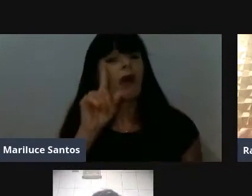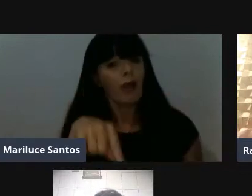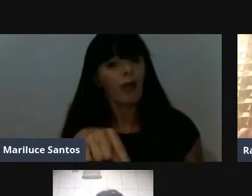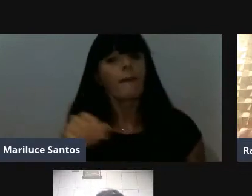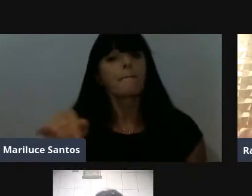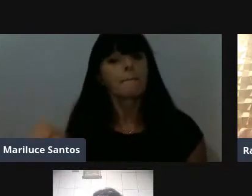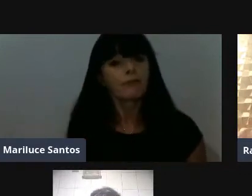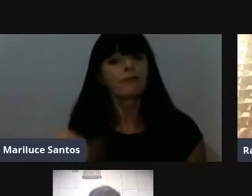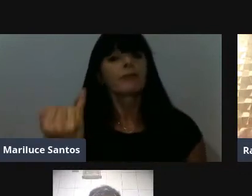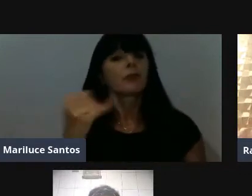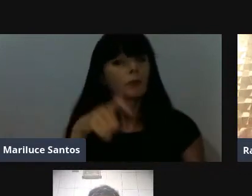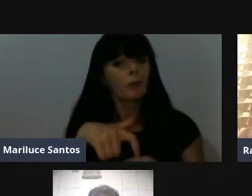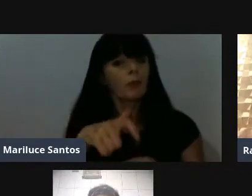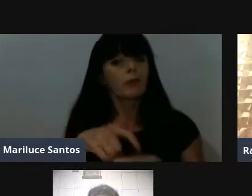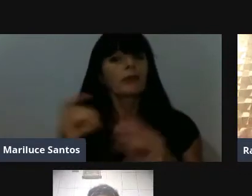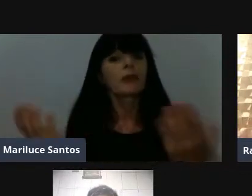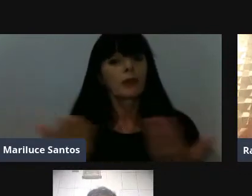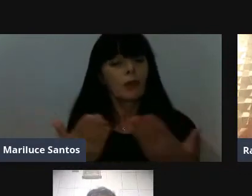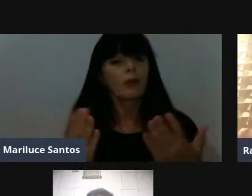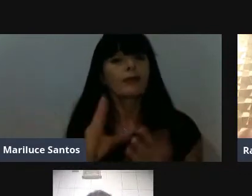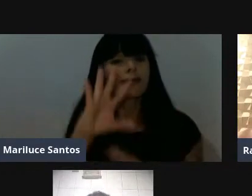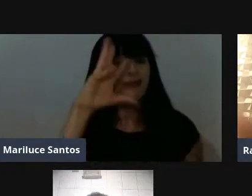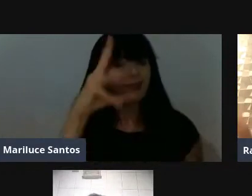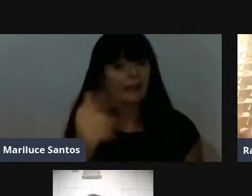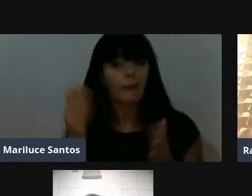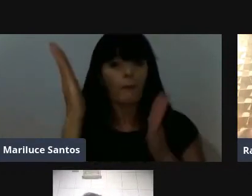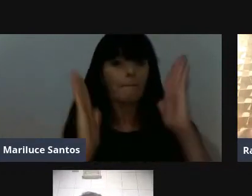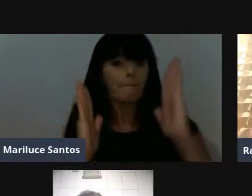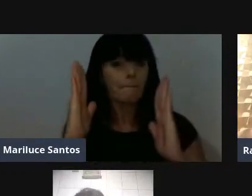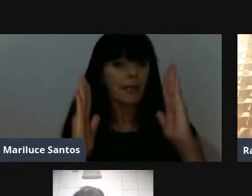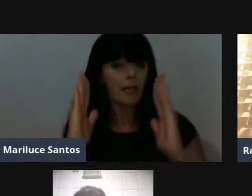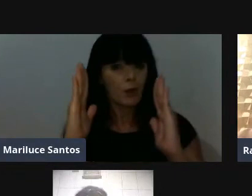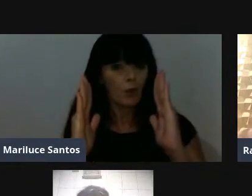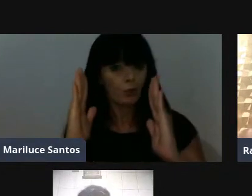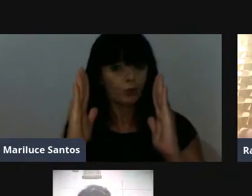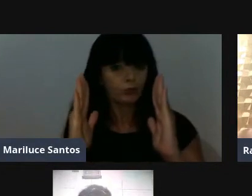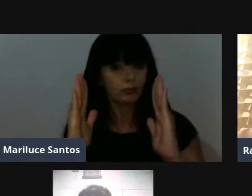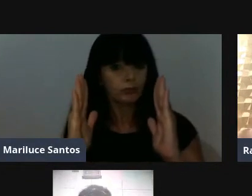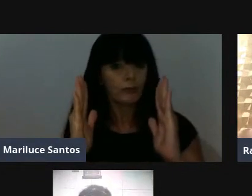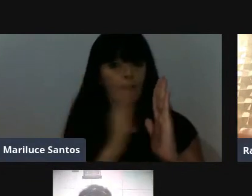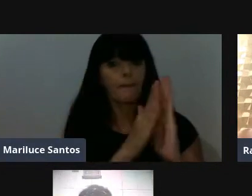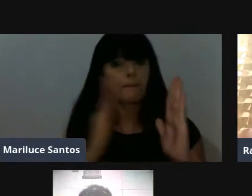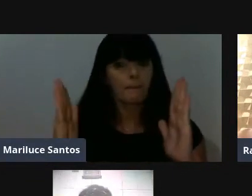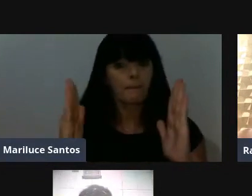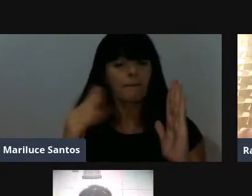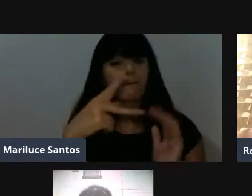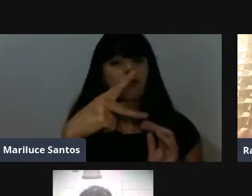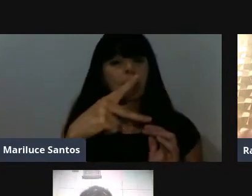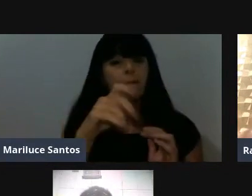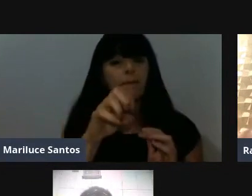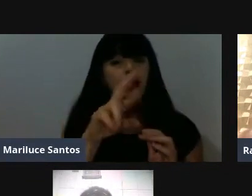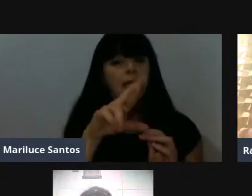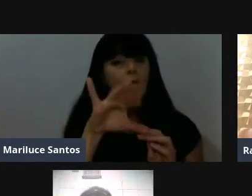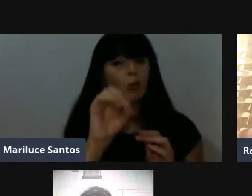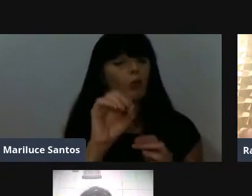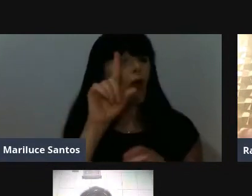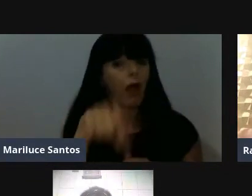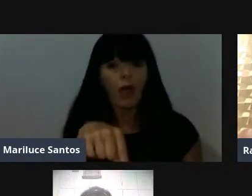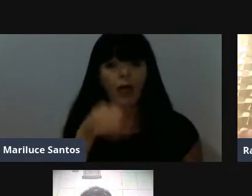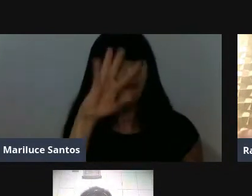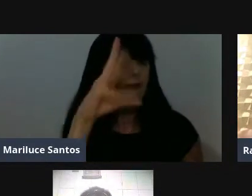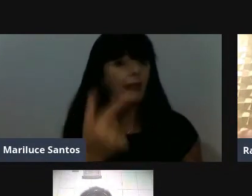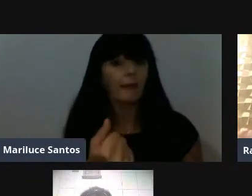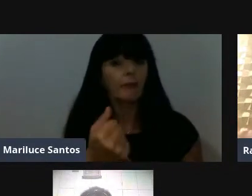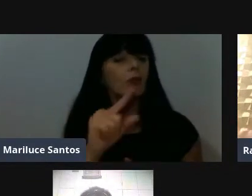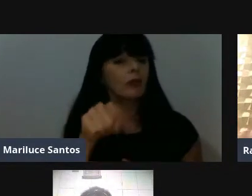esse período que estamos passando agora da pandemia, falando especificamente em cima da pergunta, ele é temporário, e quando finalizar